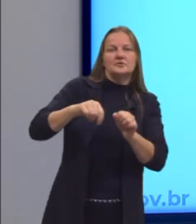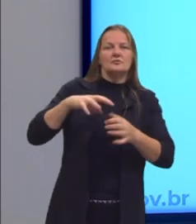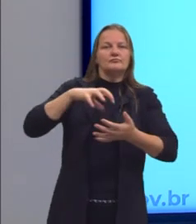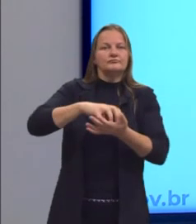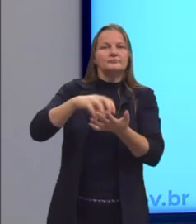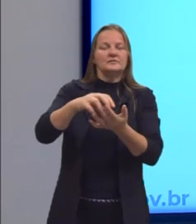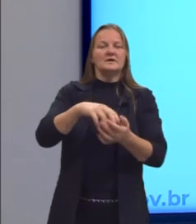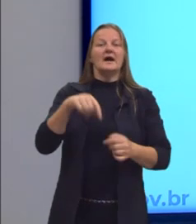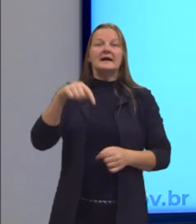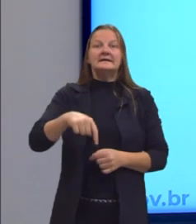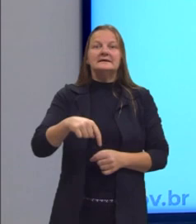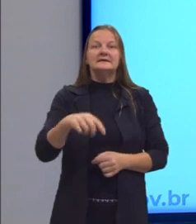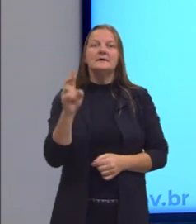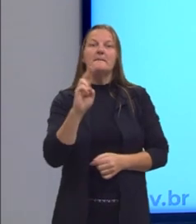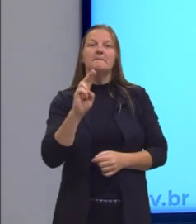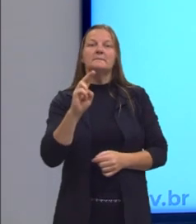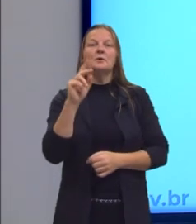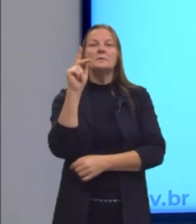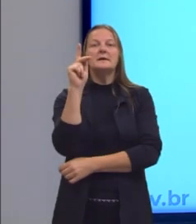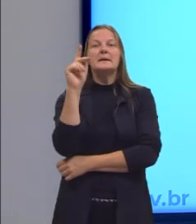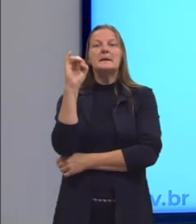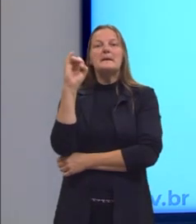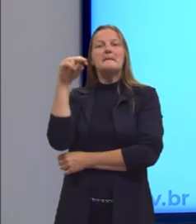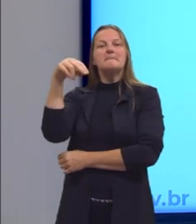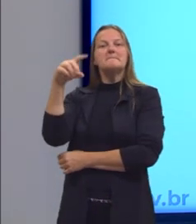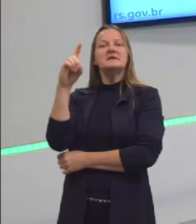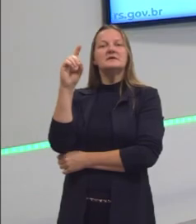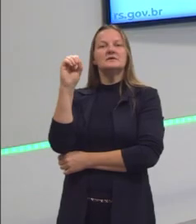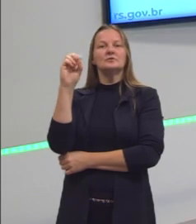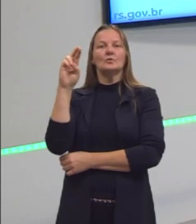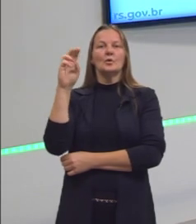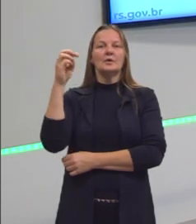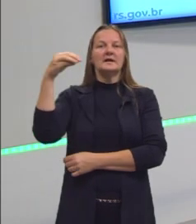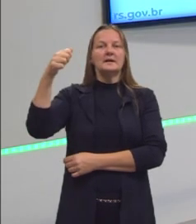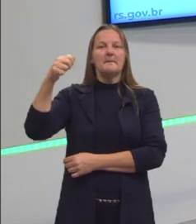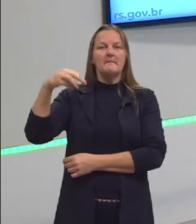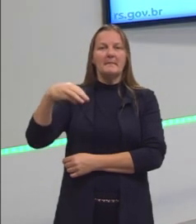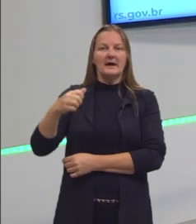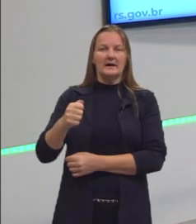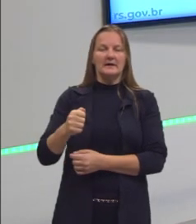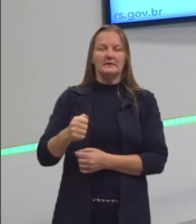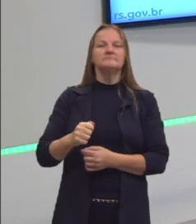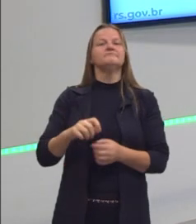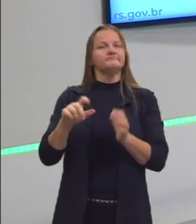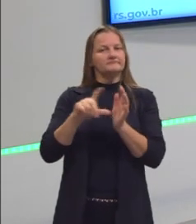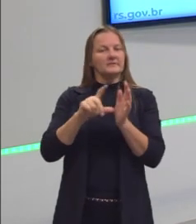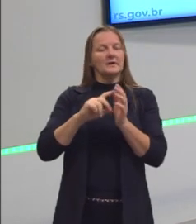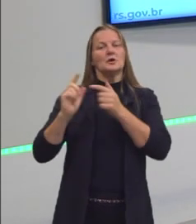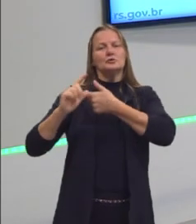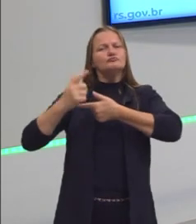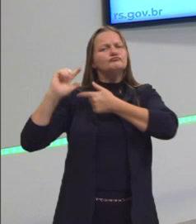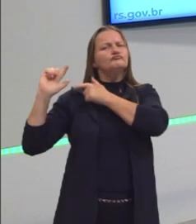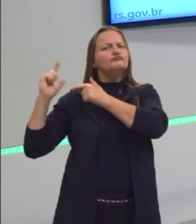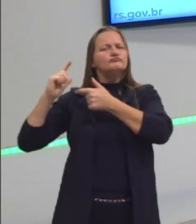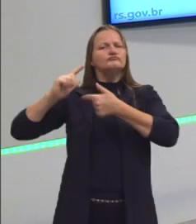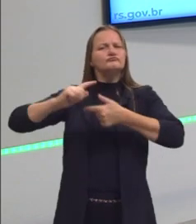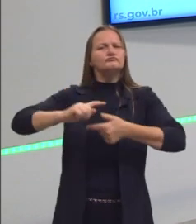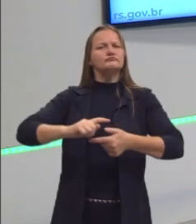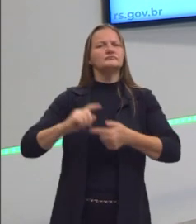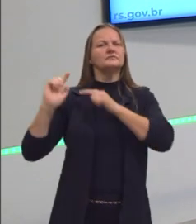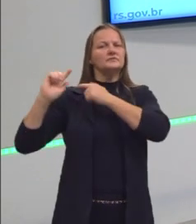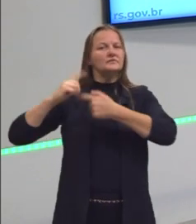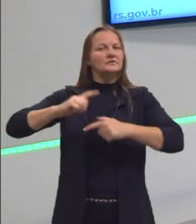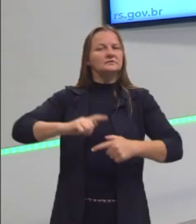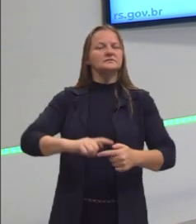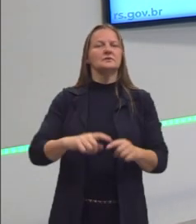indígenas chamavam essa terra de Pindorama, alguns deles, principalmente os povos Tupi. Cada povo chamava de uma forma. Mas esse